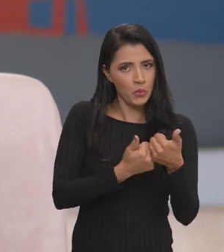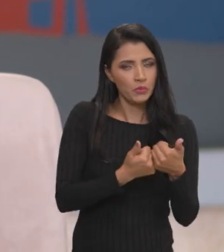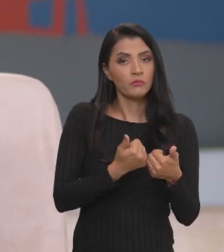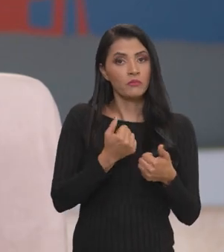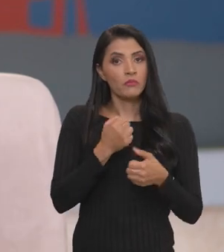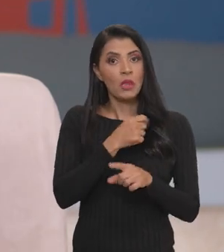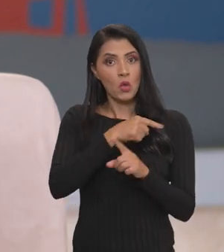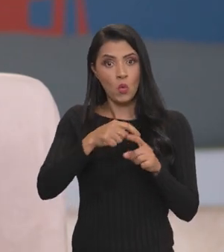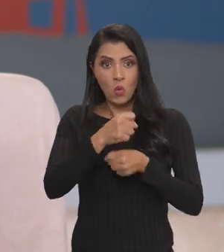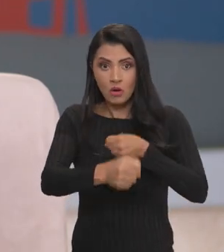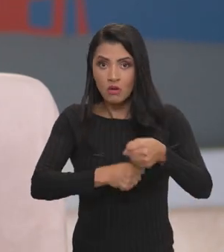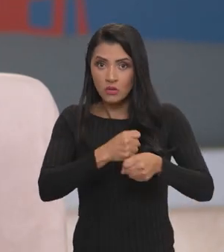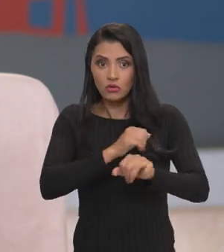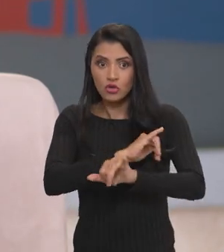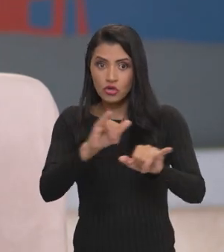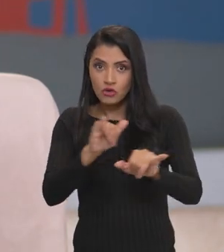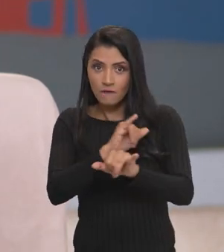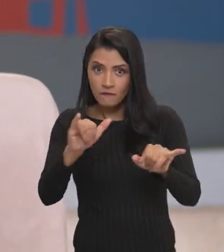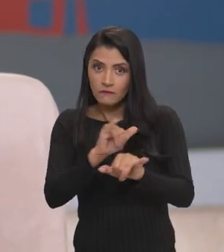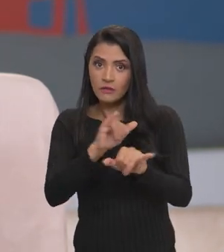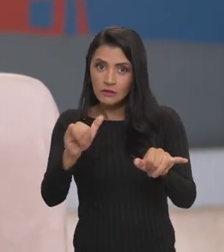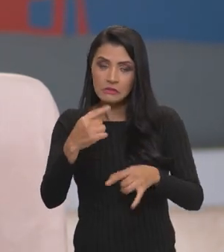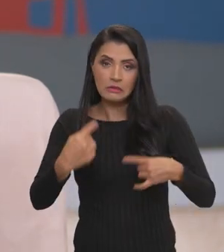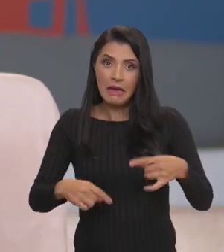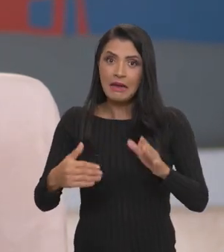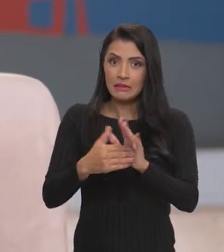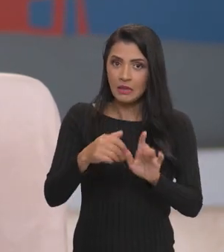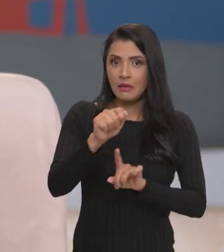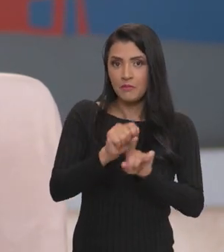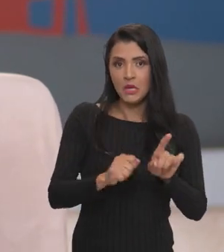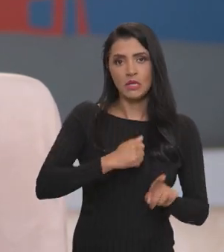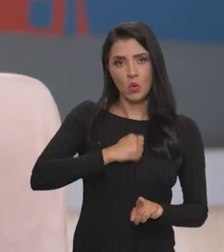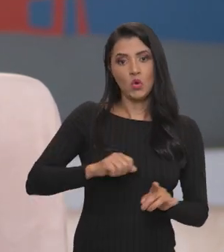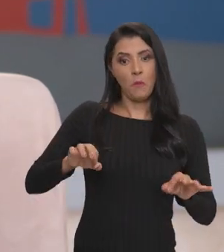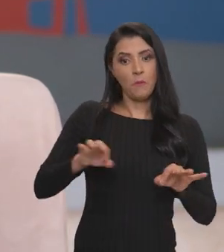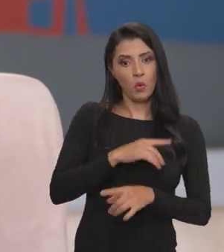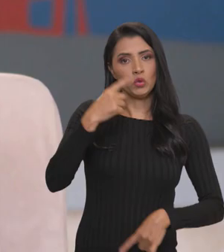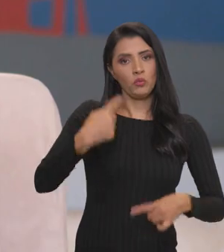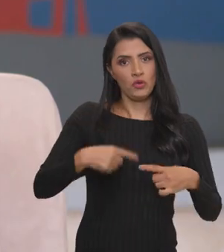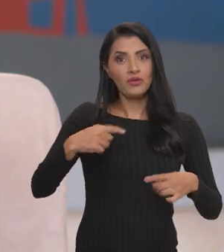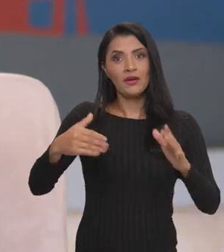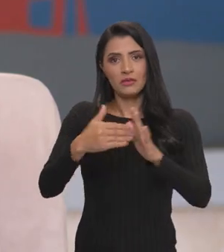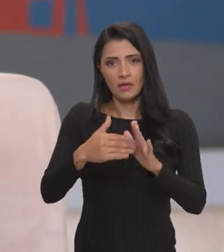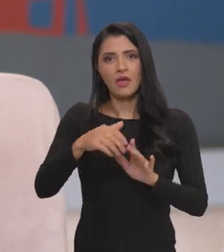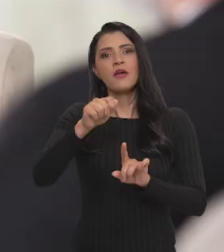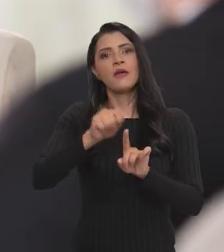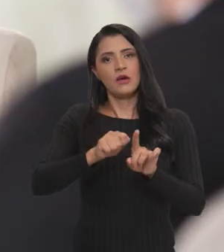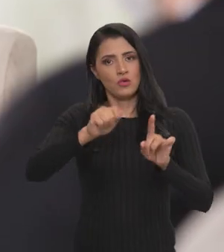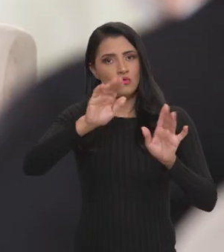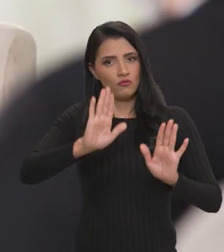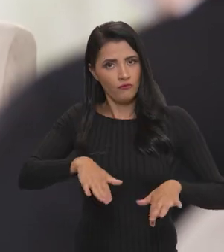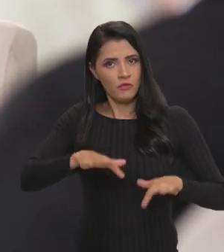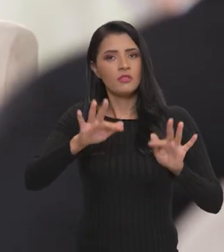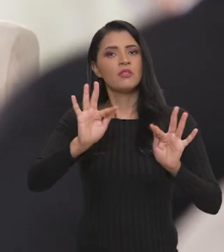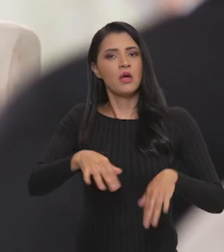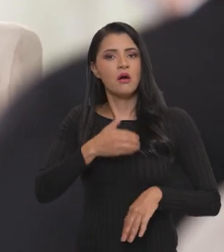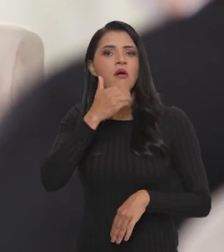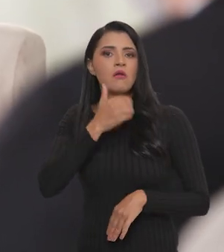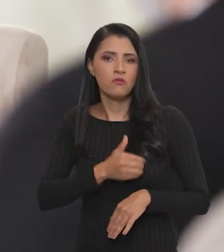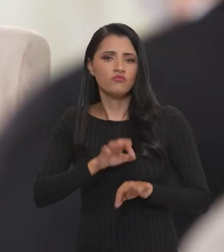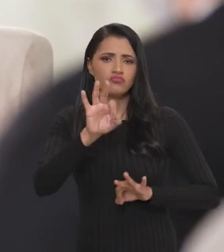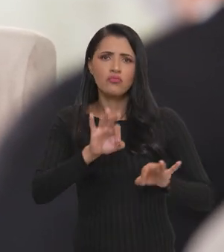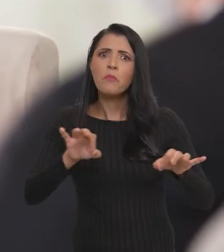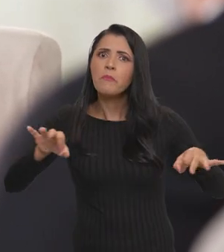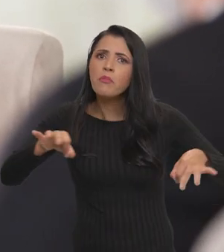E, então, no meio do ano a gente solta a política, nosso objetivo é até agosto ter um desse desenho da política, até o final do ano, um plano de abastecimento